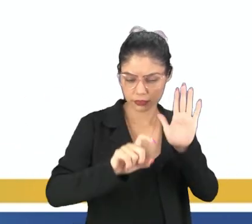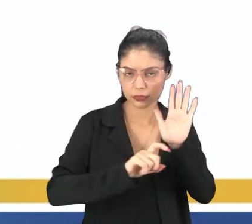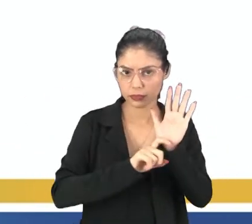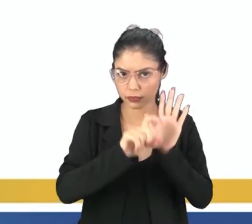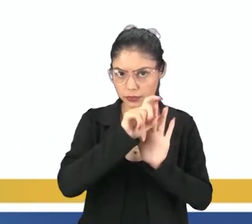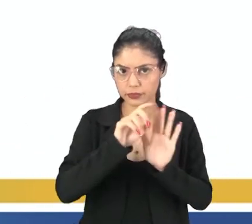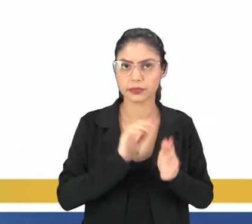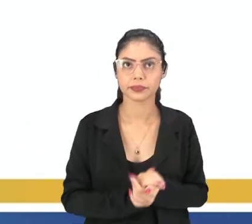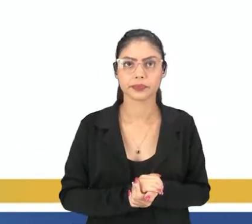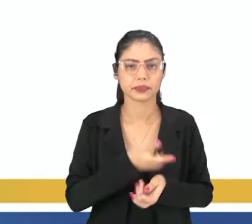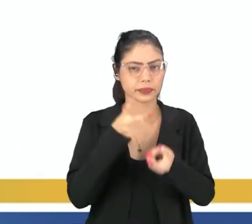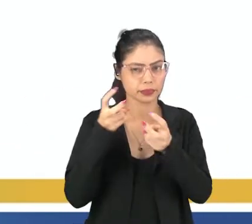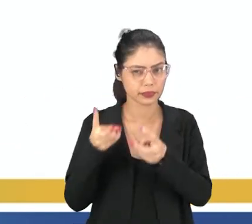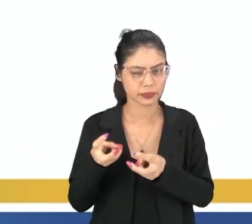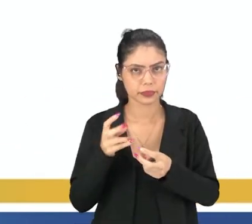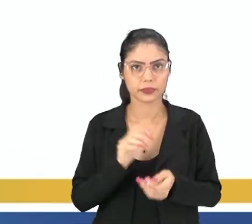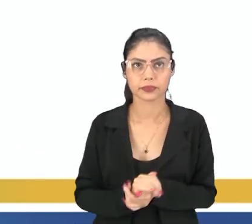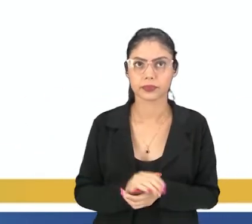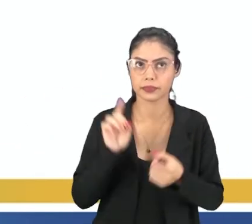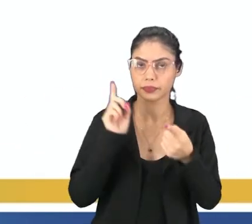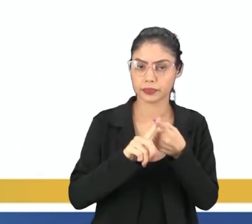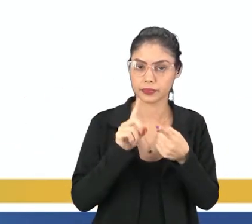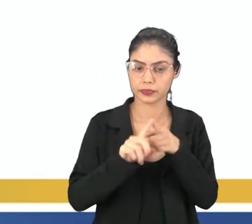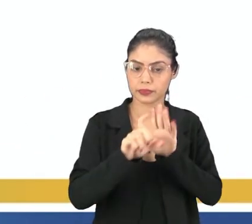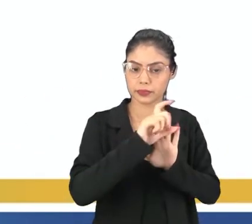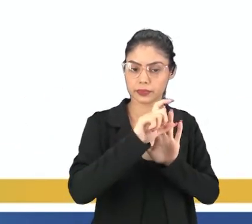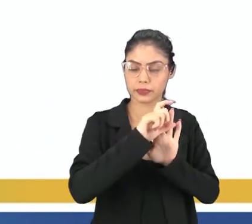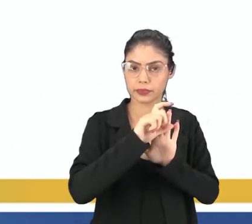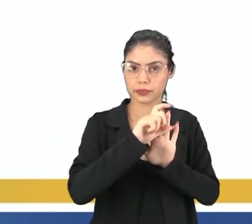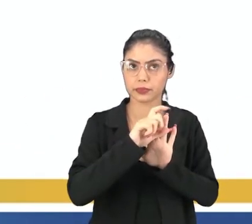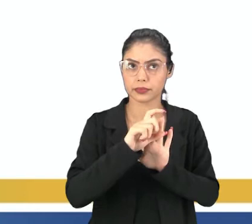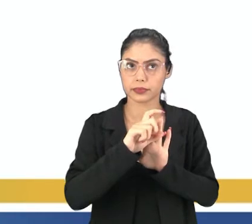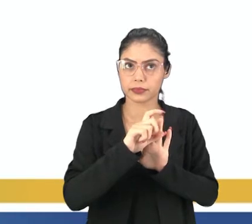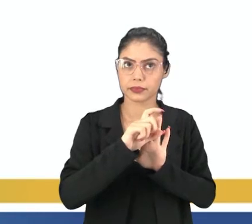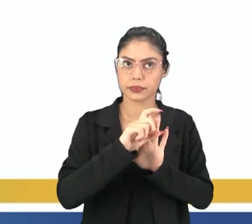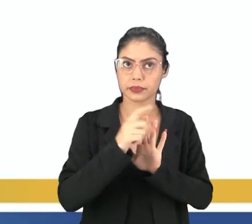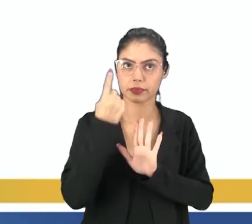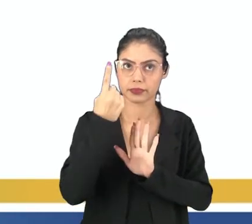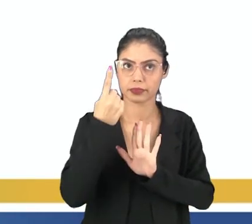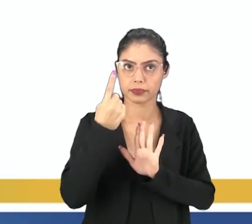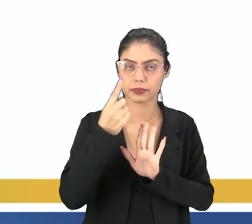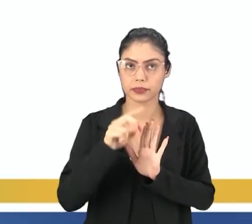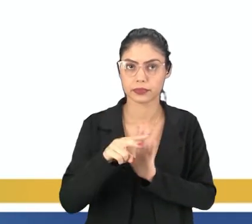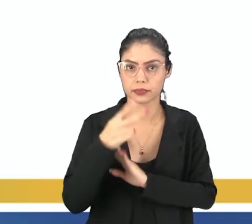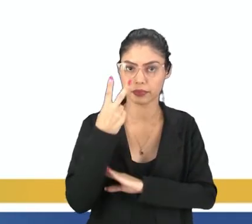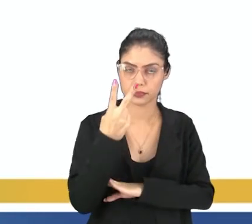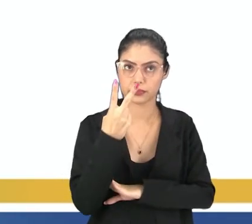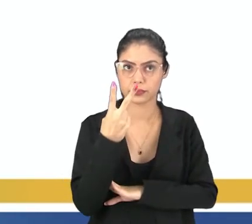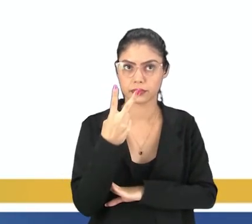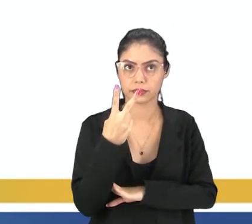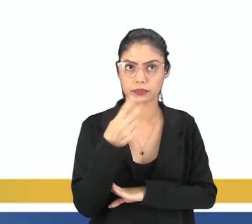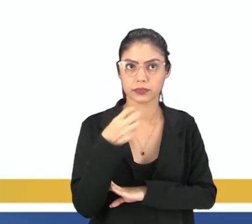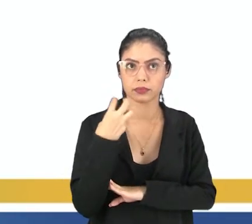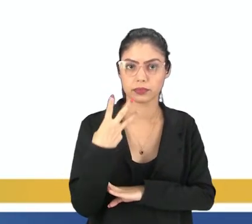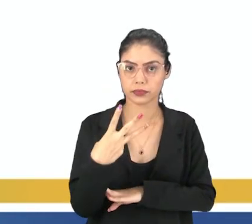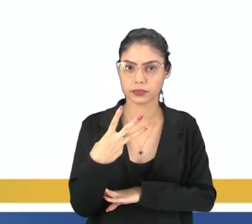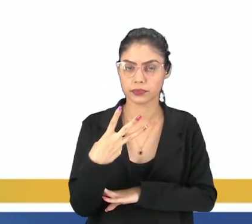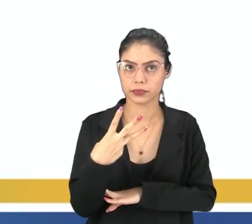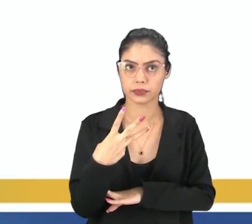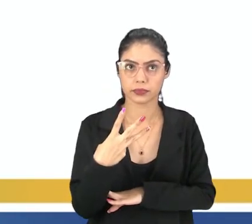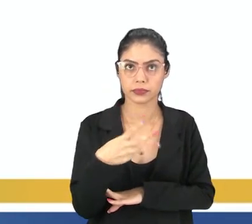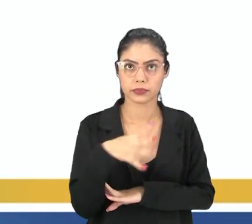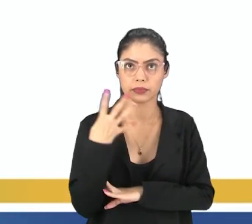e outra? Observe A primeira estrofe, olha só Tem uma Vamos ver mais uma Duas